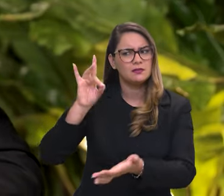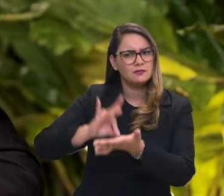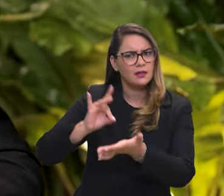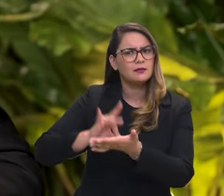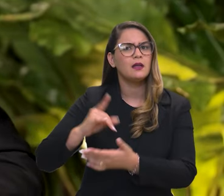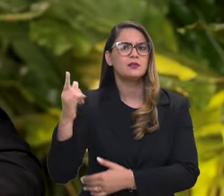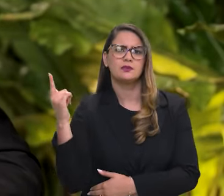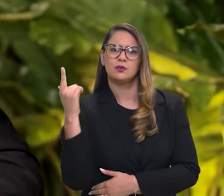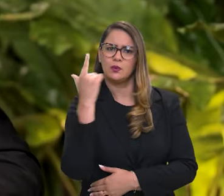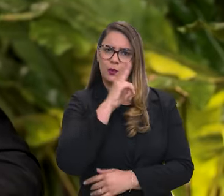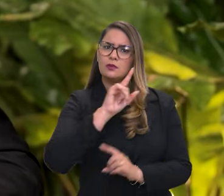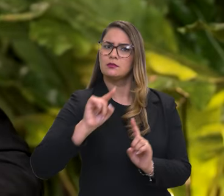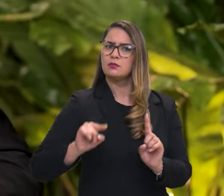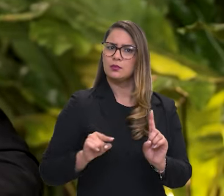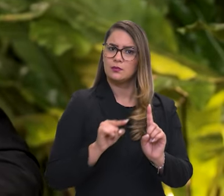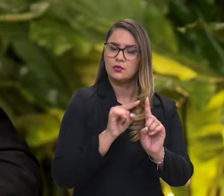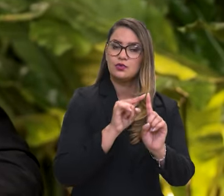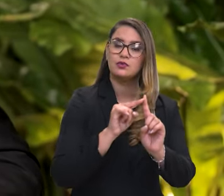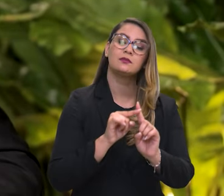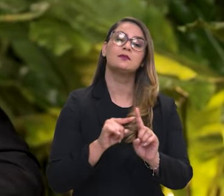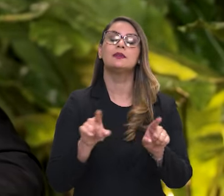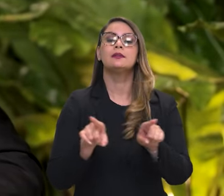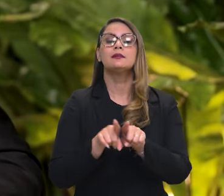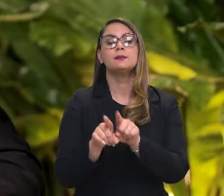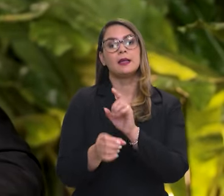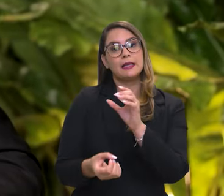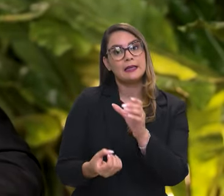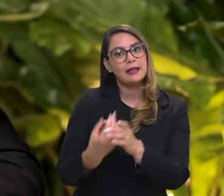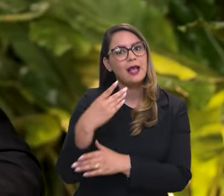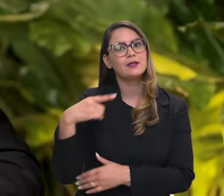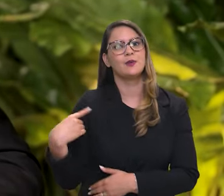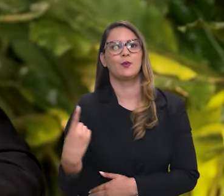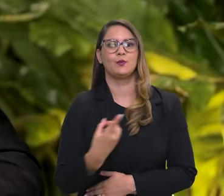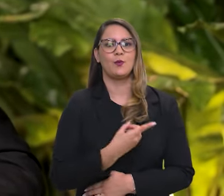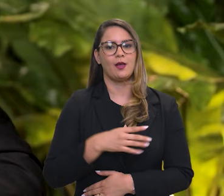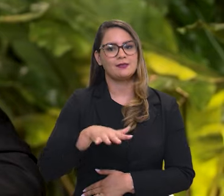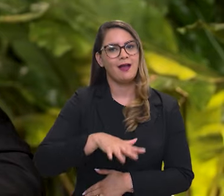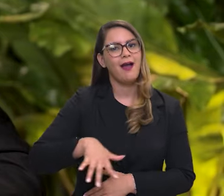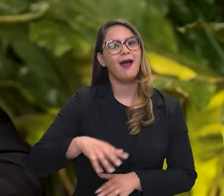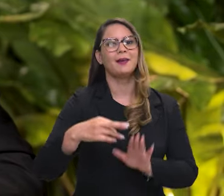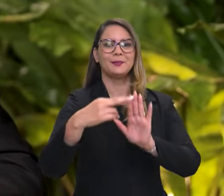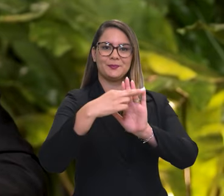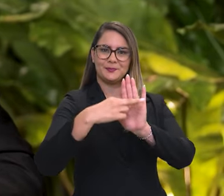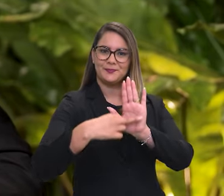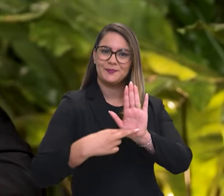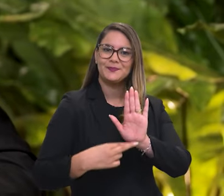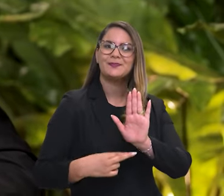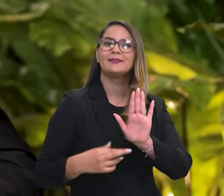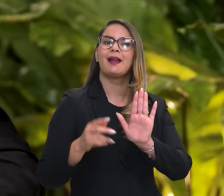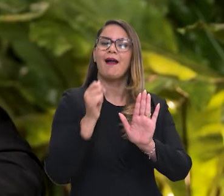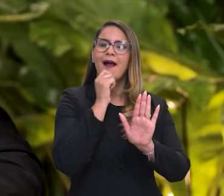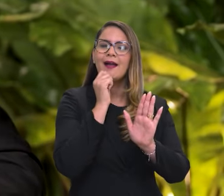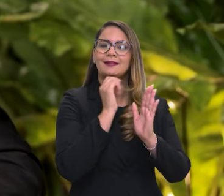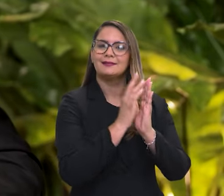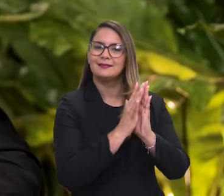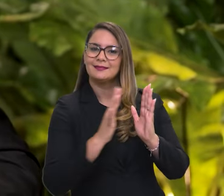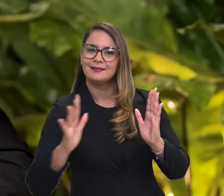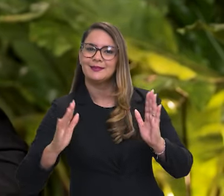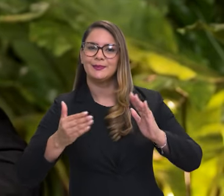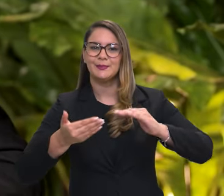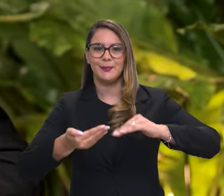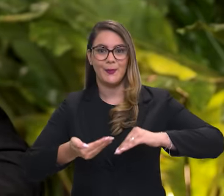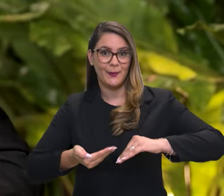países, de fato, estão atingindo as metas. A própria criação do nosso mercado regulado, que é algo que está em